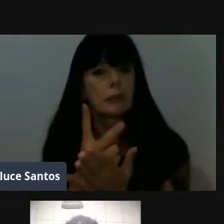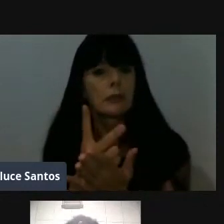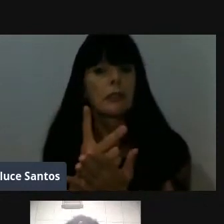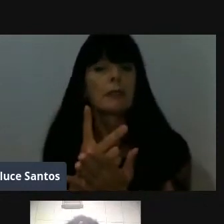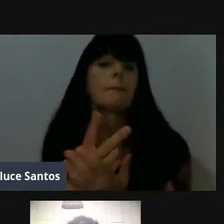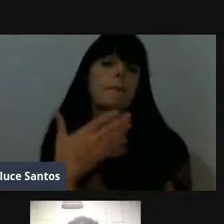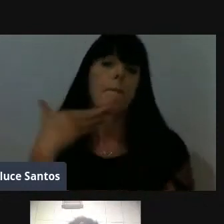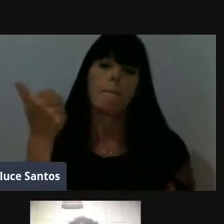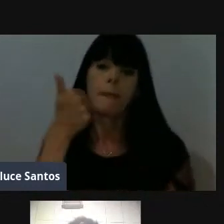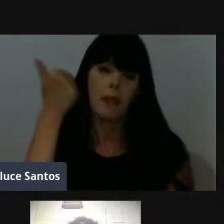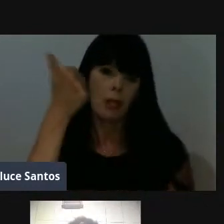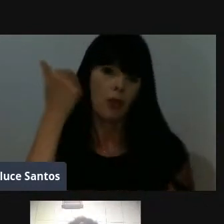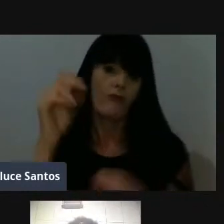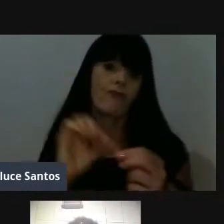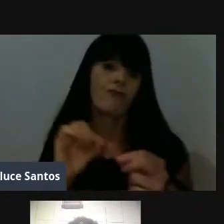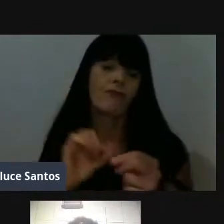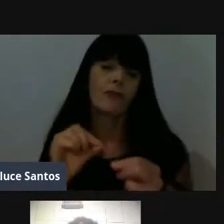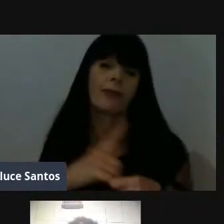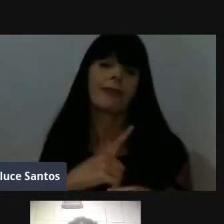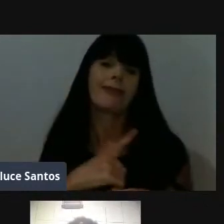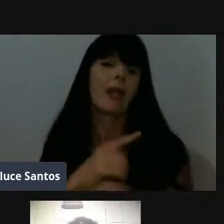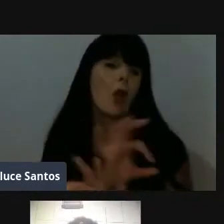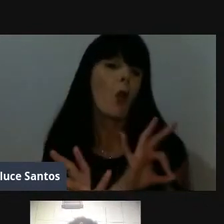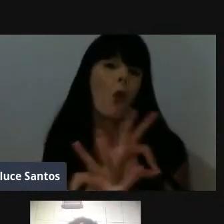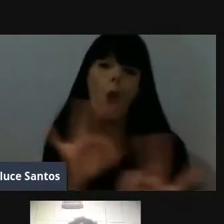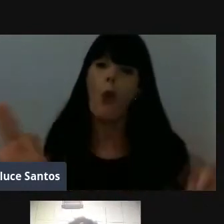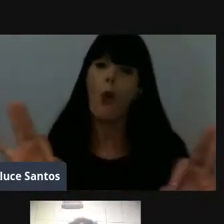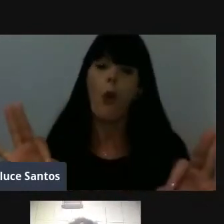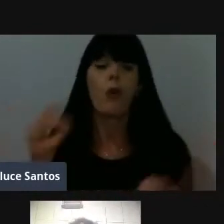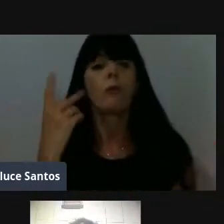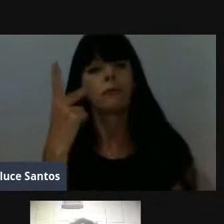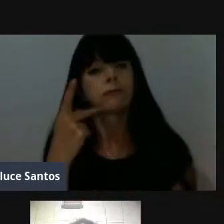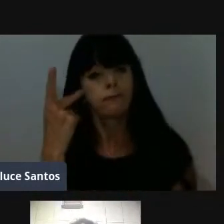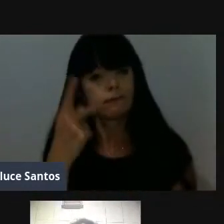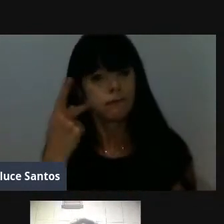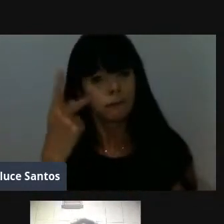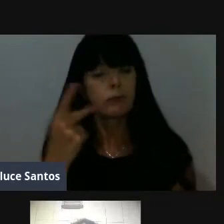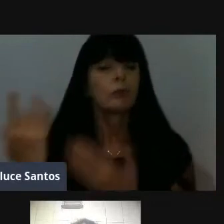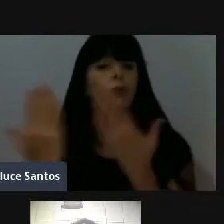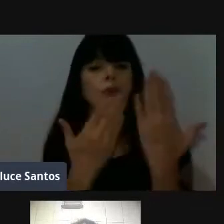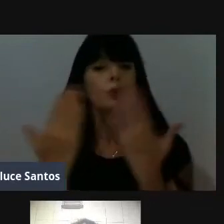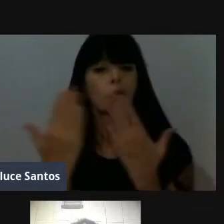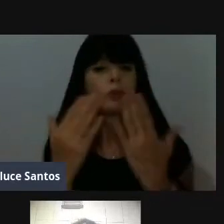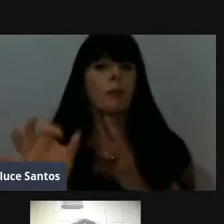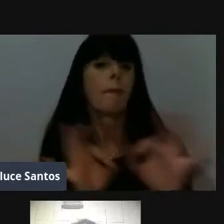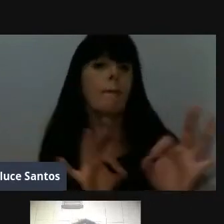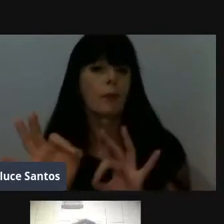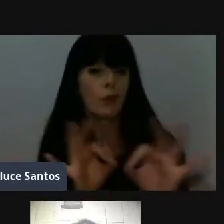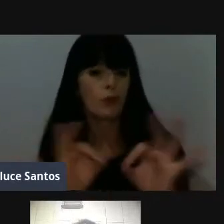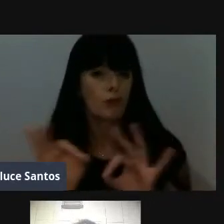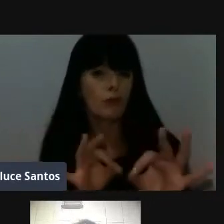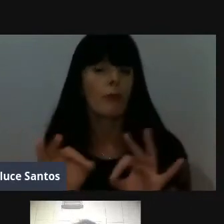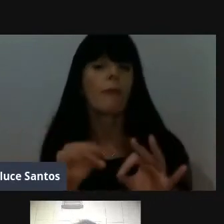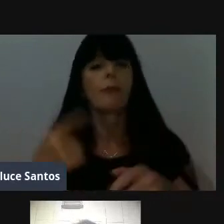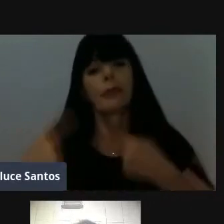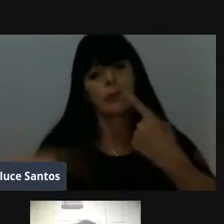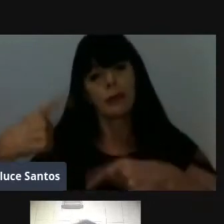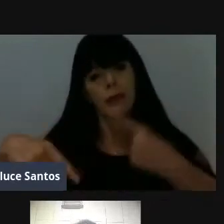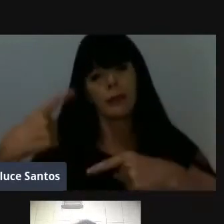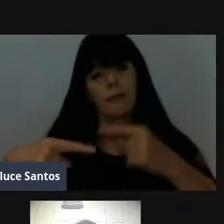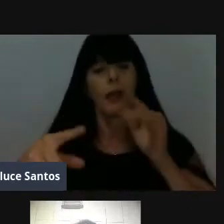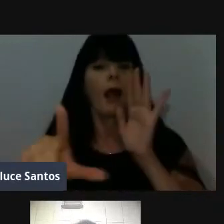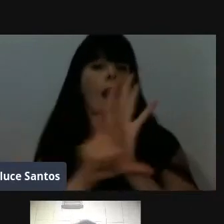Eu dou o meu melhor, nós temos excelentes vereadores na Câmara que estuda projetos, debate realmente as leis do nosso